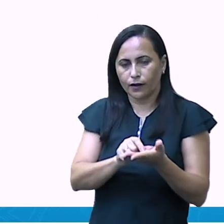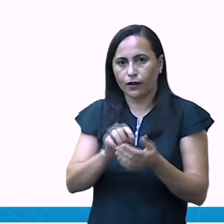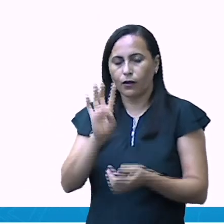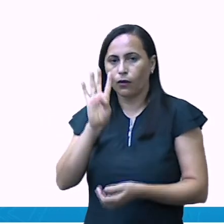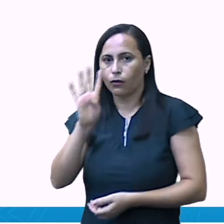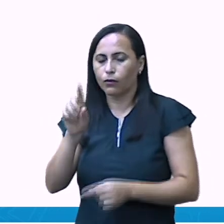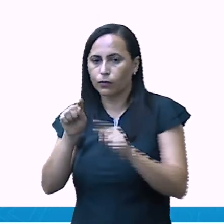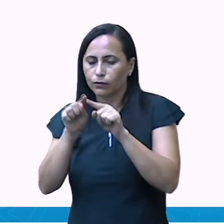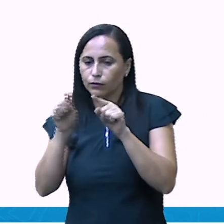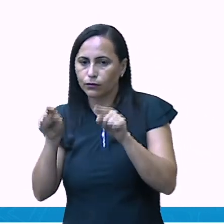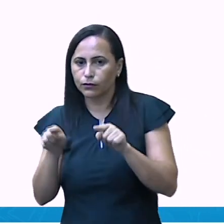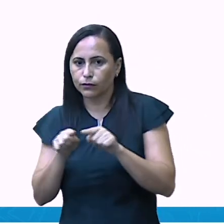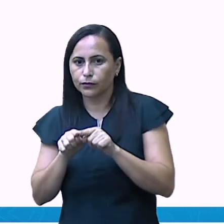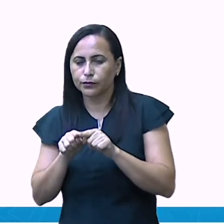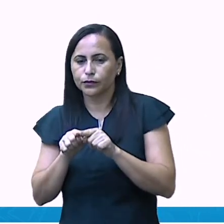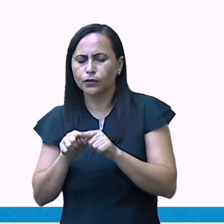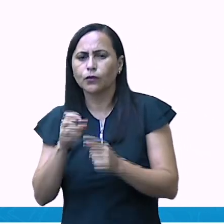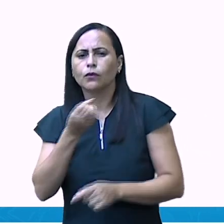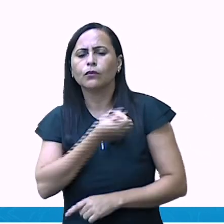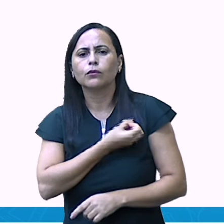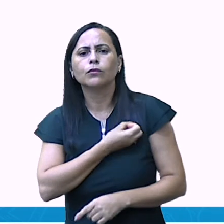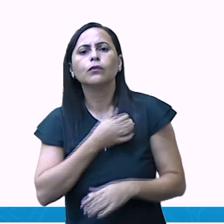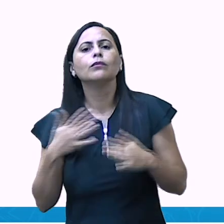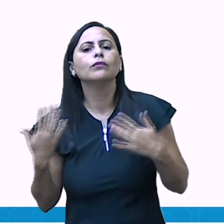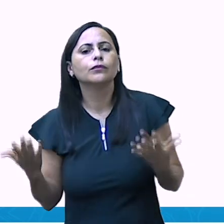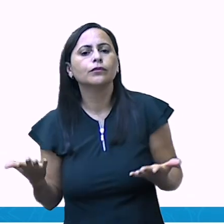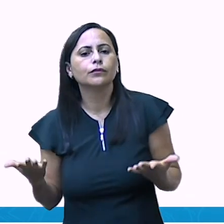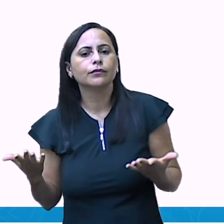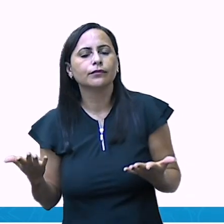cubinhos. Representa qual o valor?